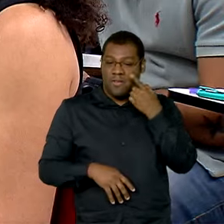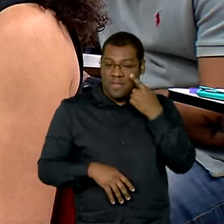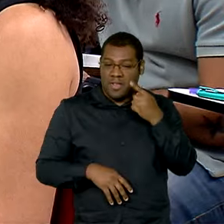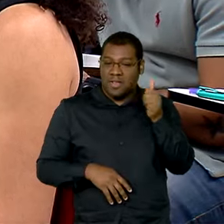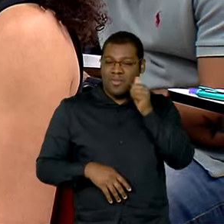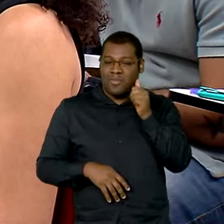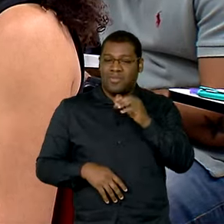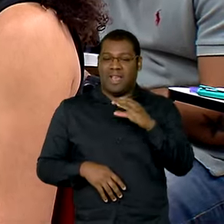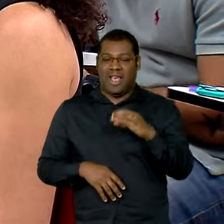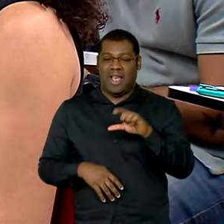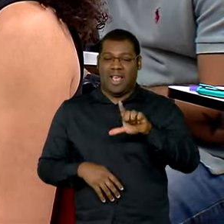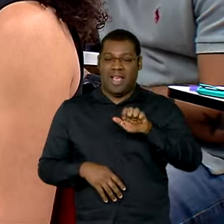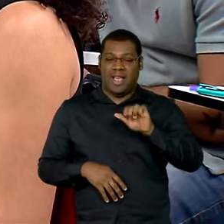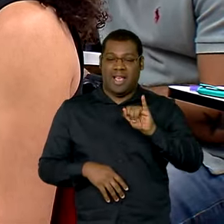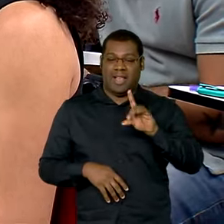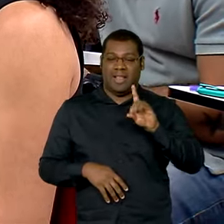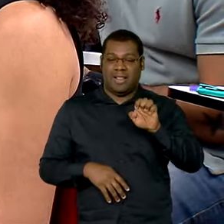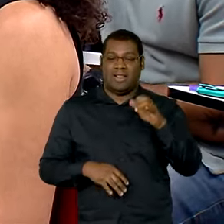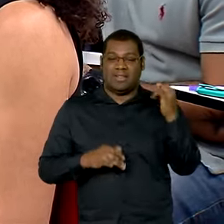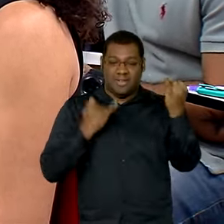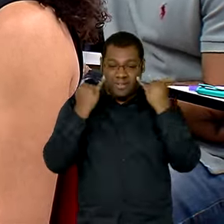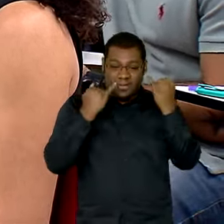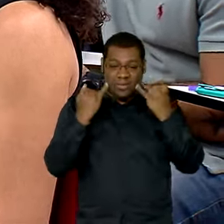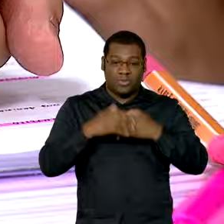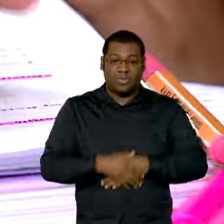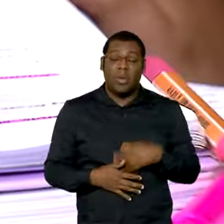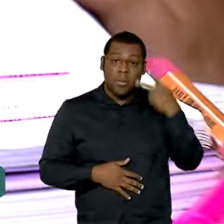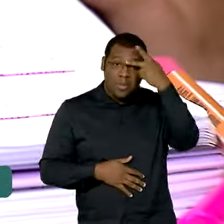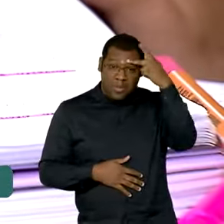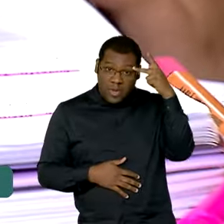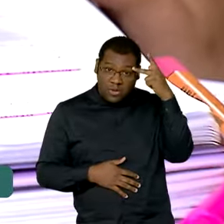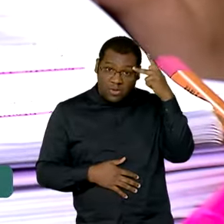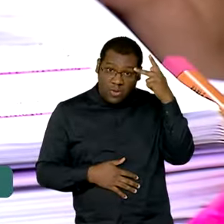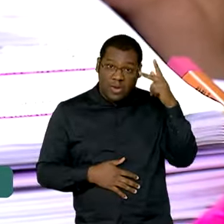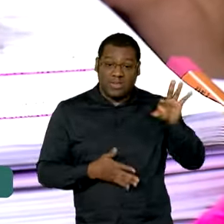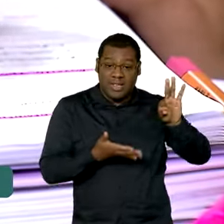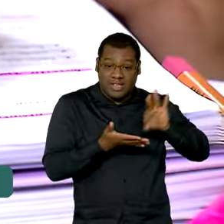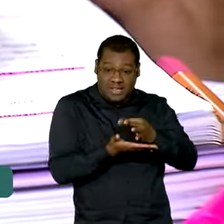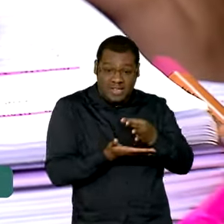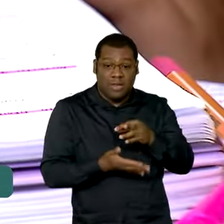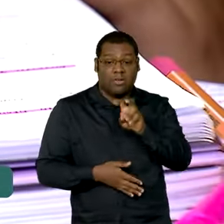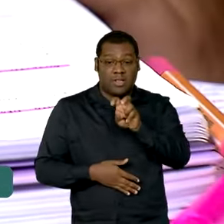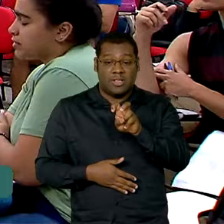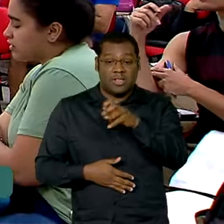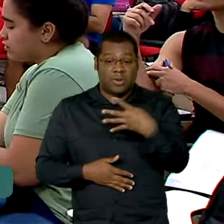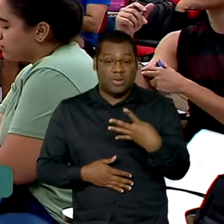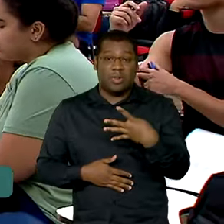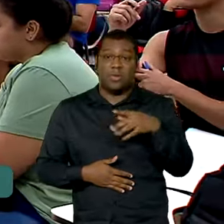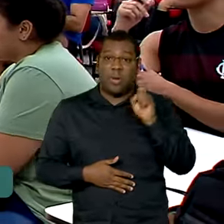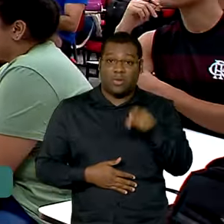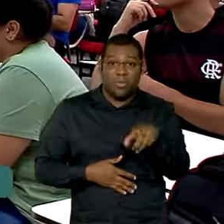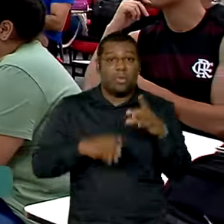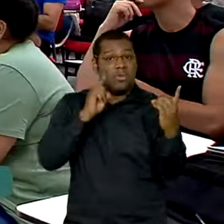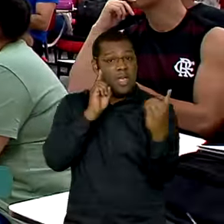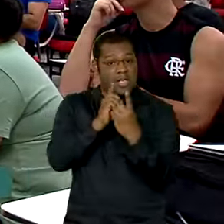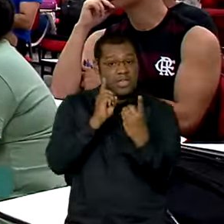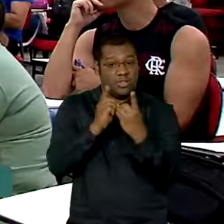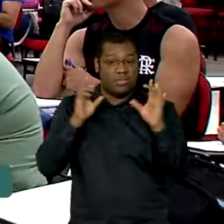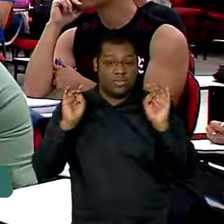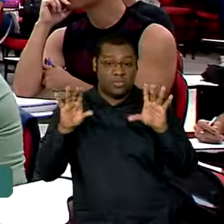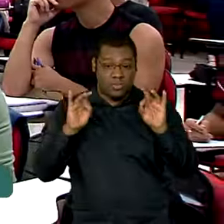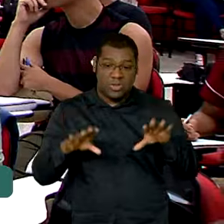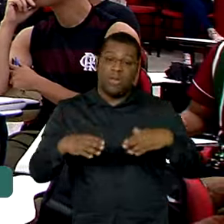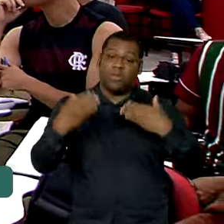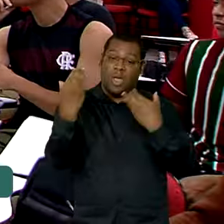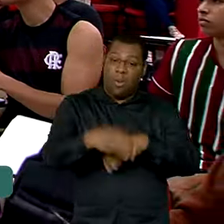Mais de 54 mil candidatos vão contar com apoio diferenciado no primeiro concurso público